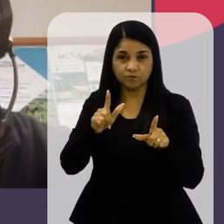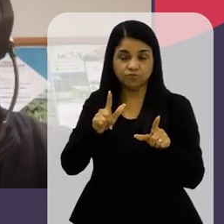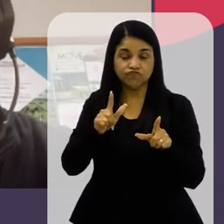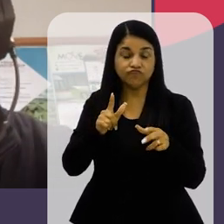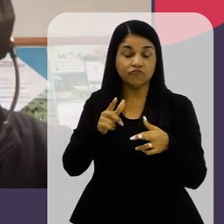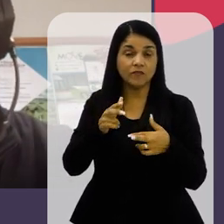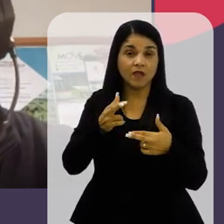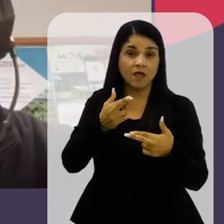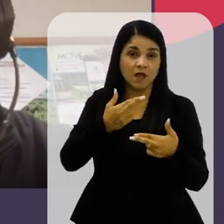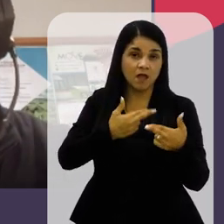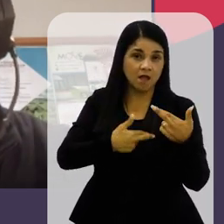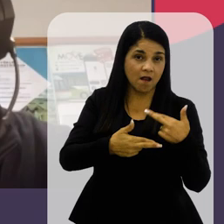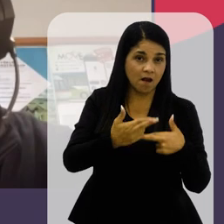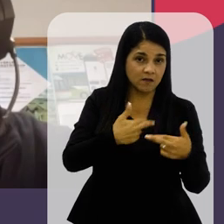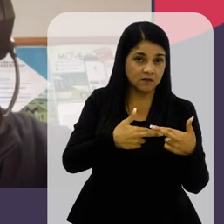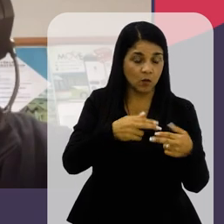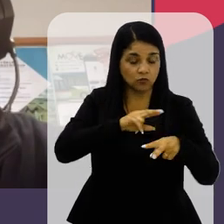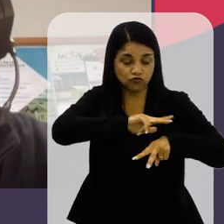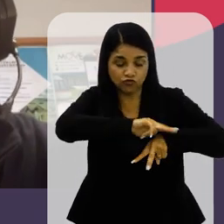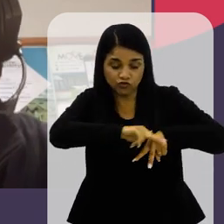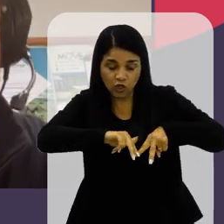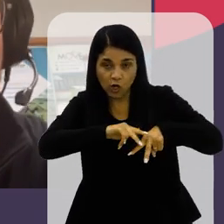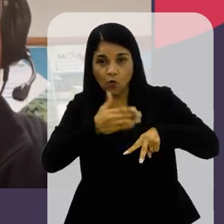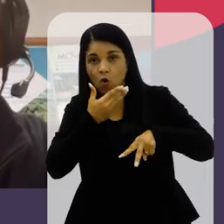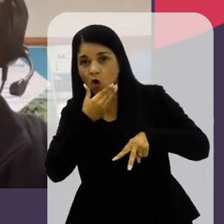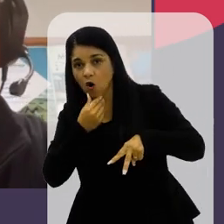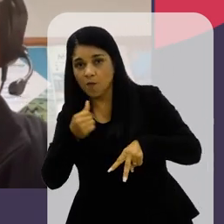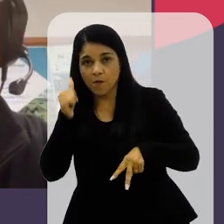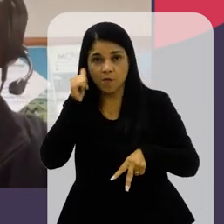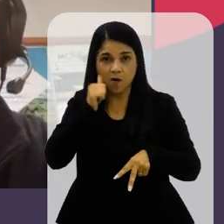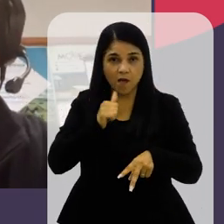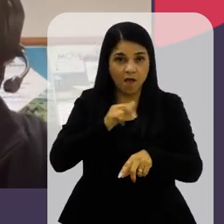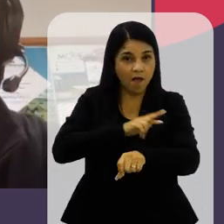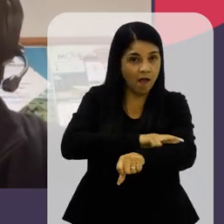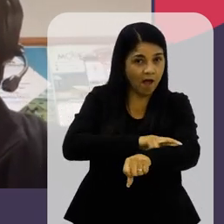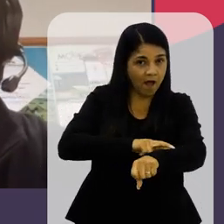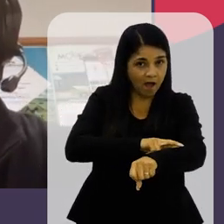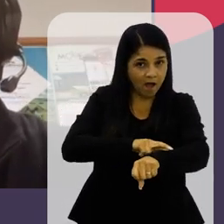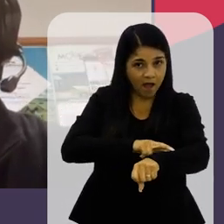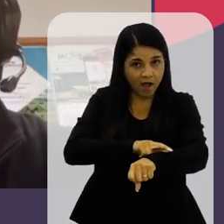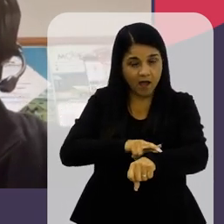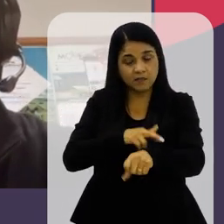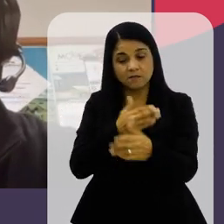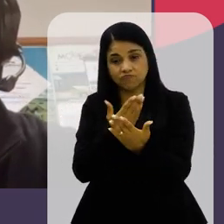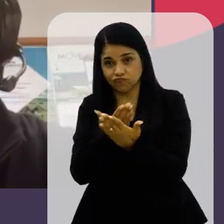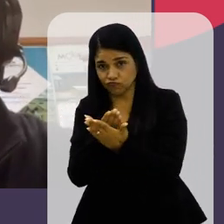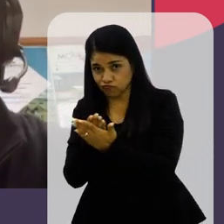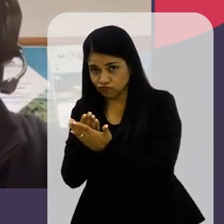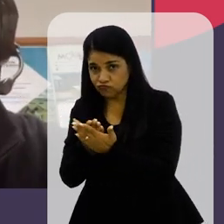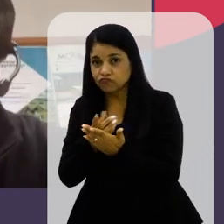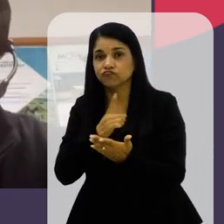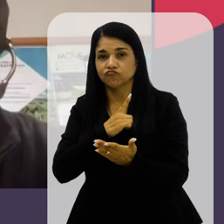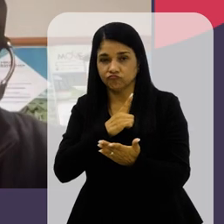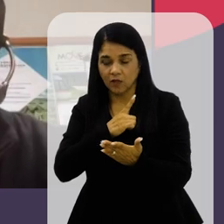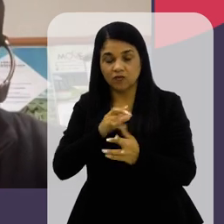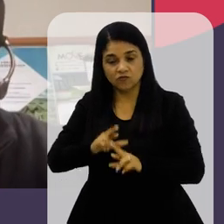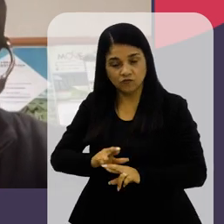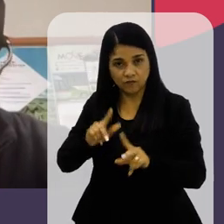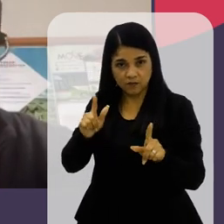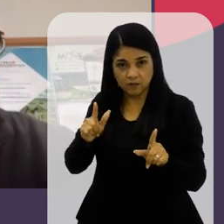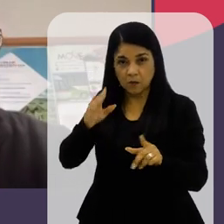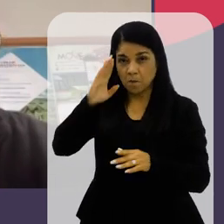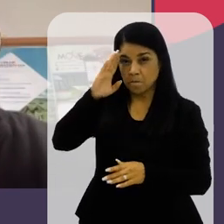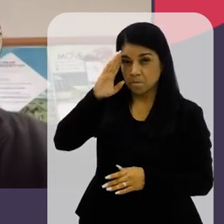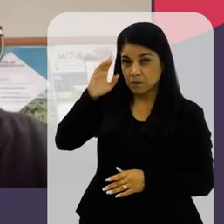Uma relação De gênero E raça No nosso Estudo Porque o Principal